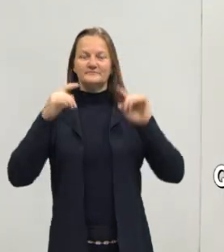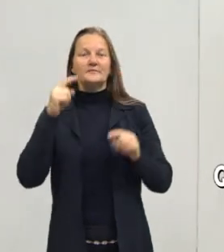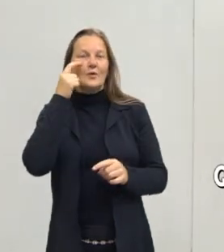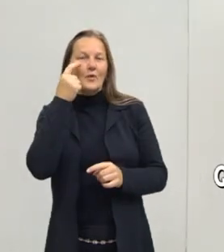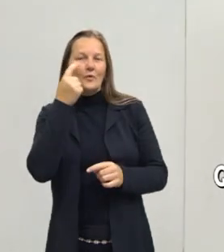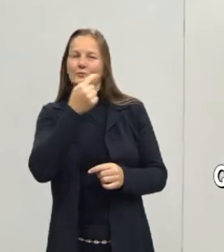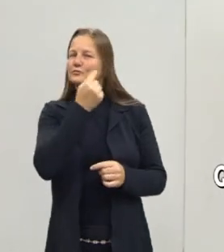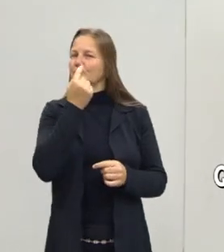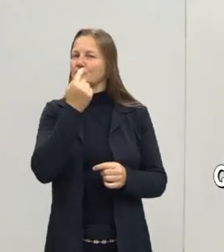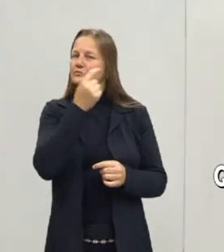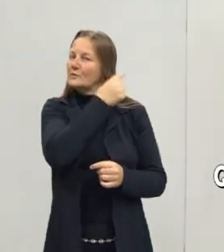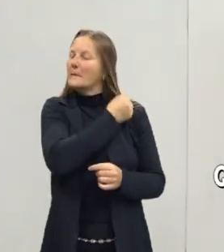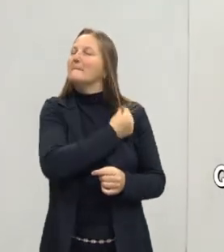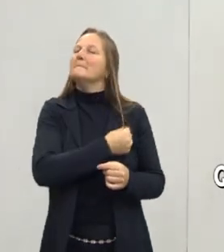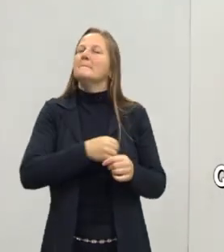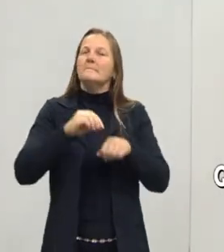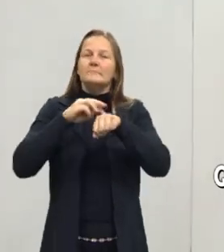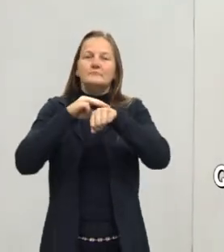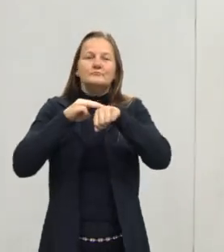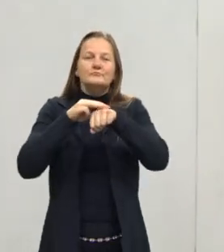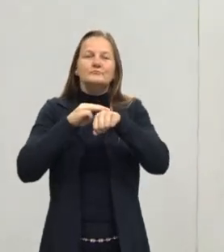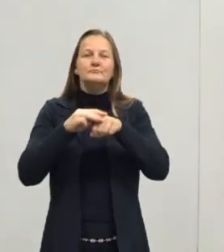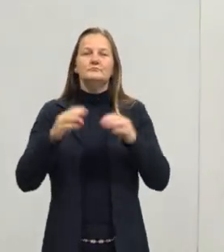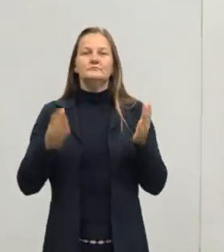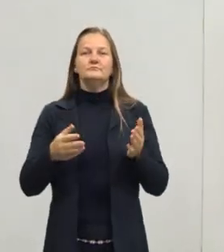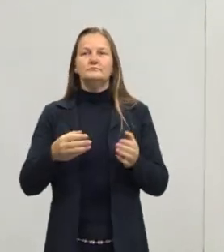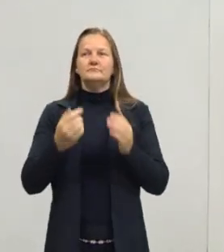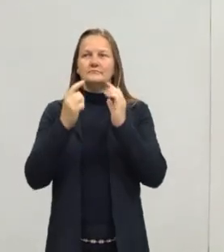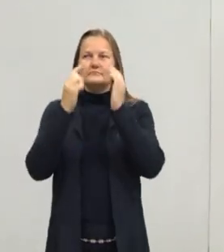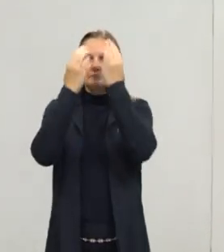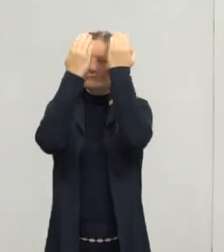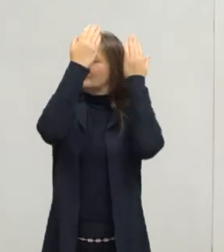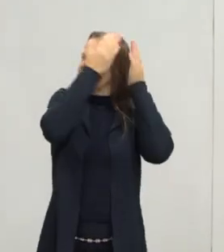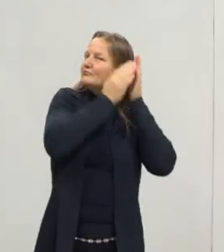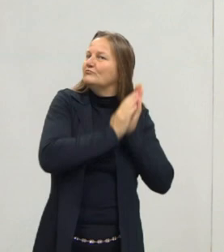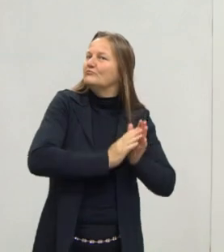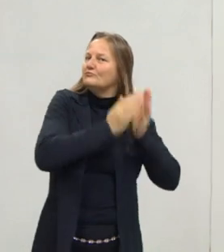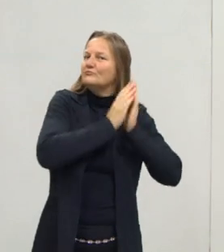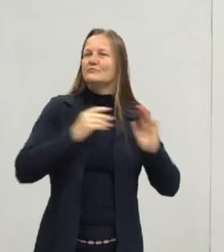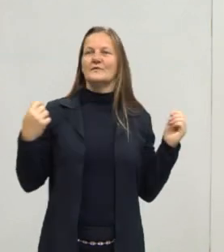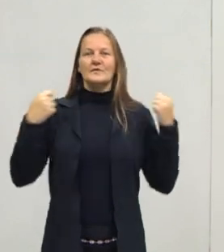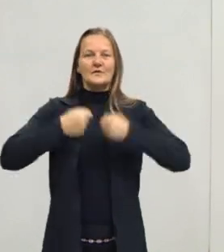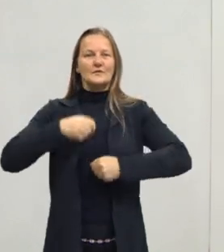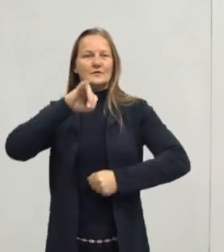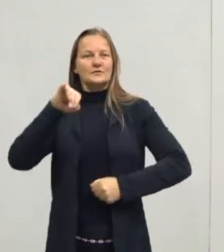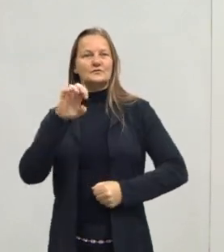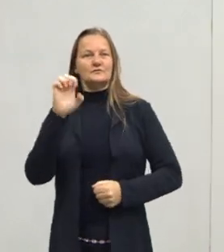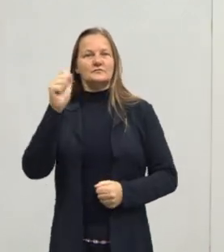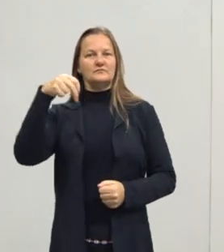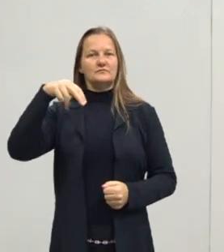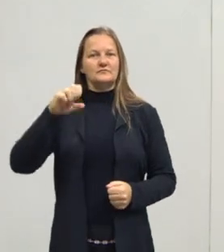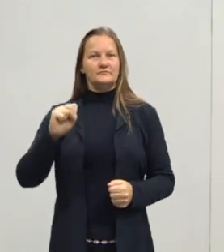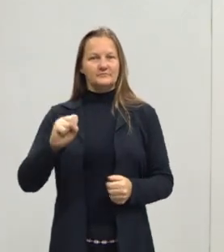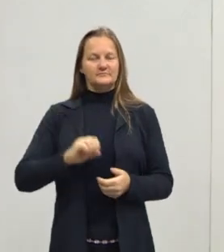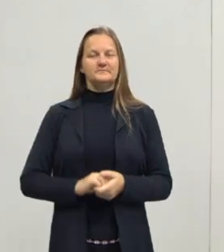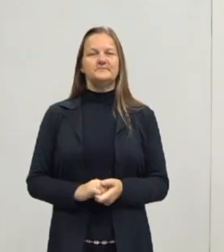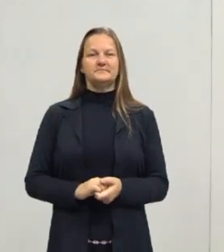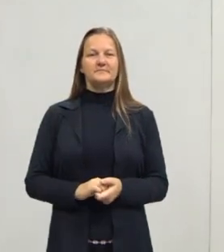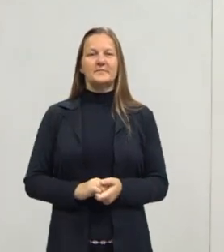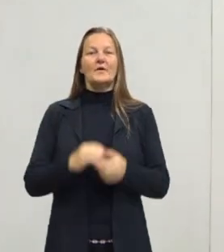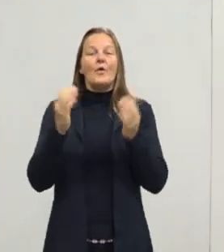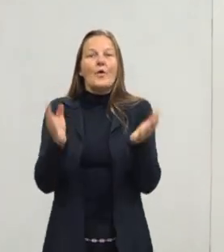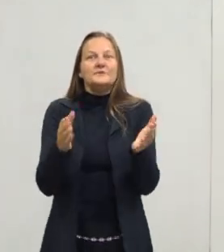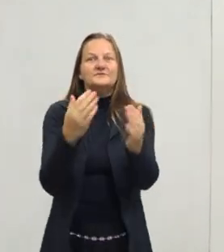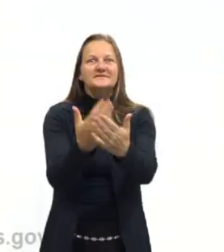olhos e cabelos castanhos, hoje eu venho com meu cabelo um pouco preso e uma jaqueta jeans. Nós vamos ver a aula